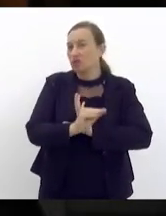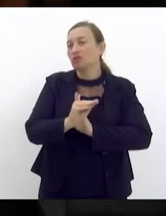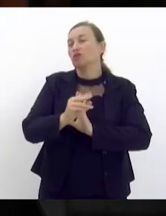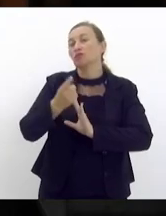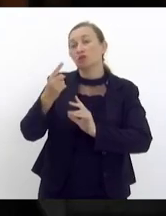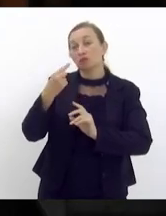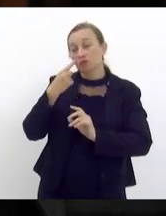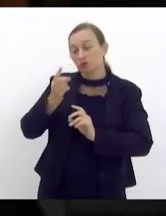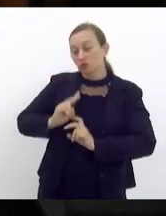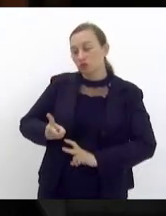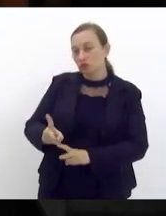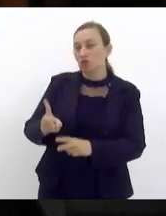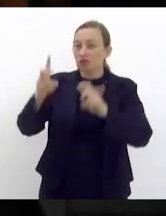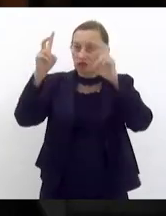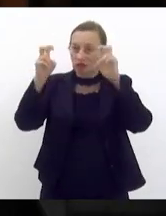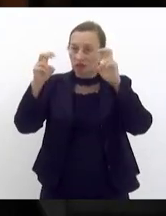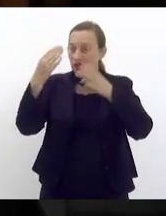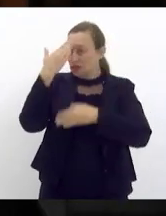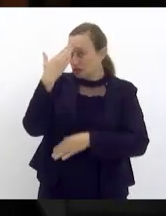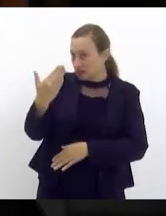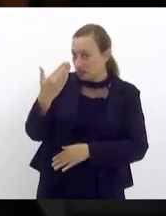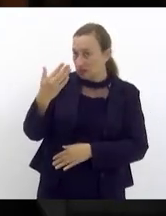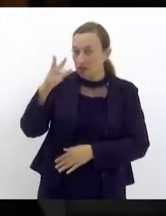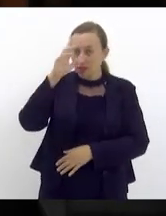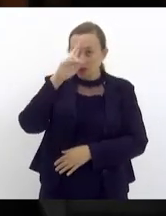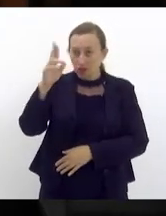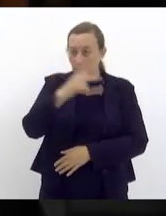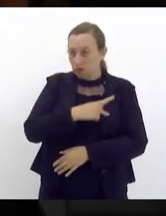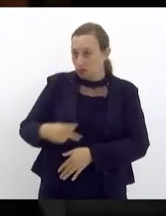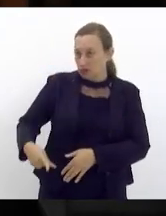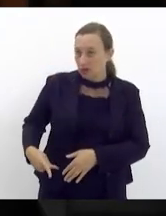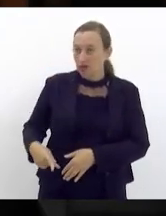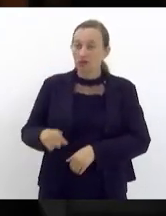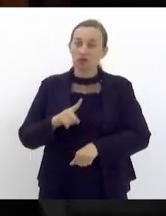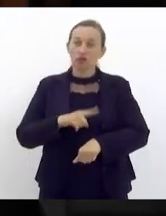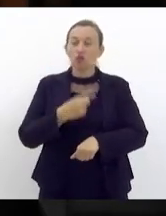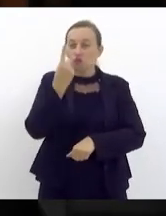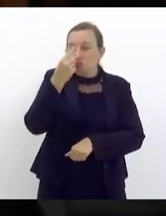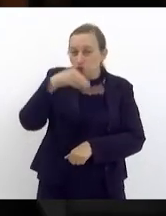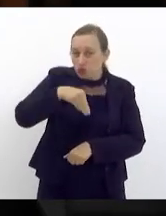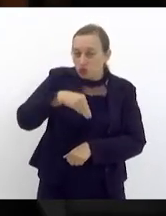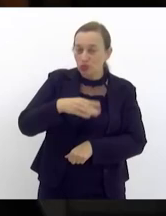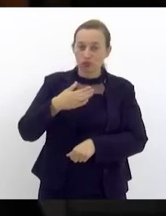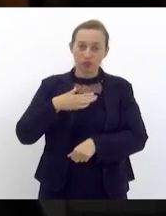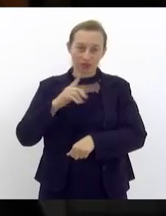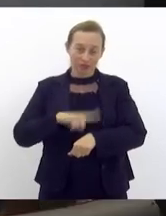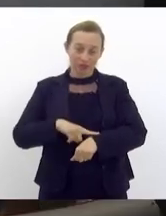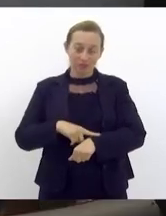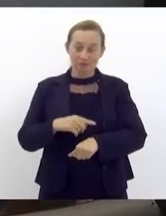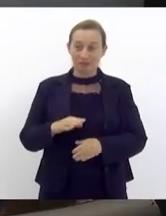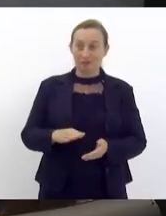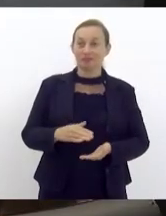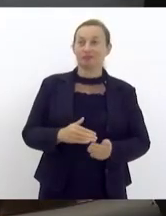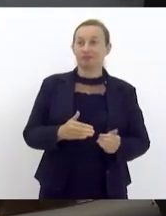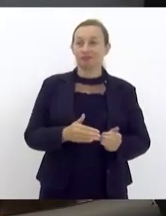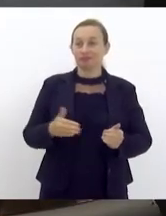nesse tema e agradecer a vossa excelência eu ter passado um minuto do meu tempo muito obrigado